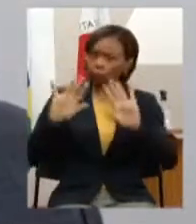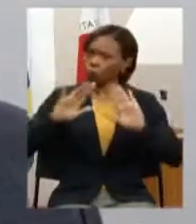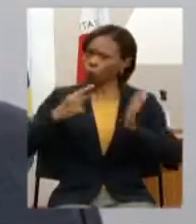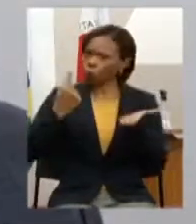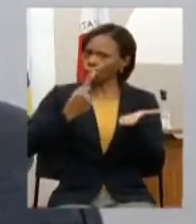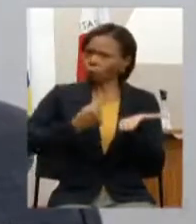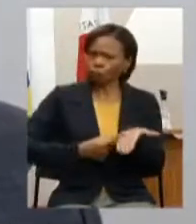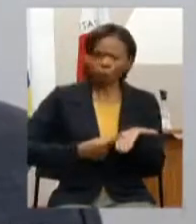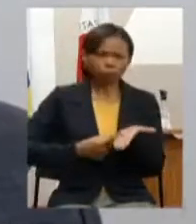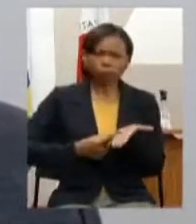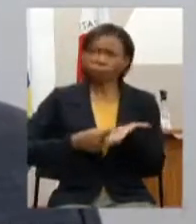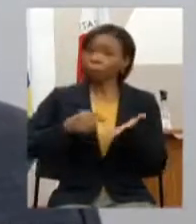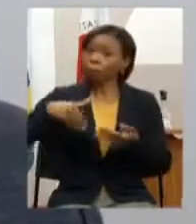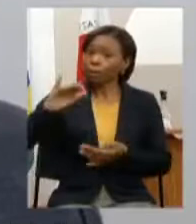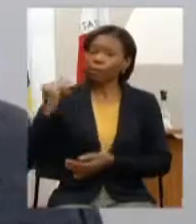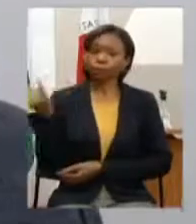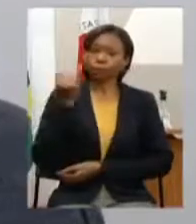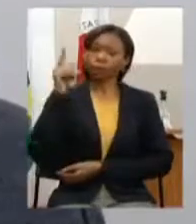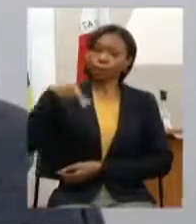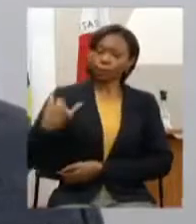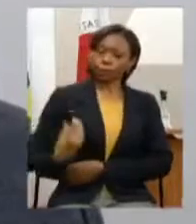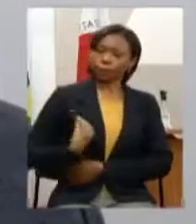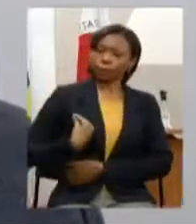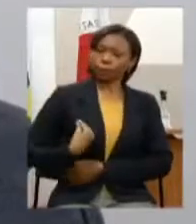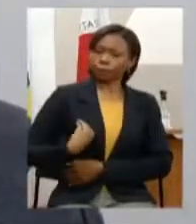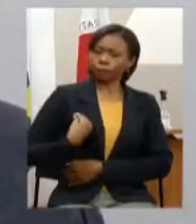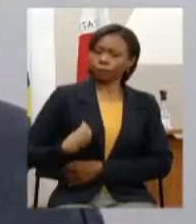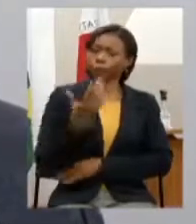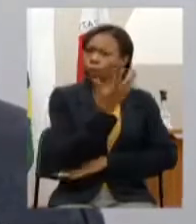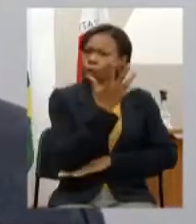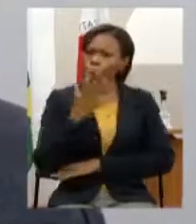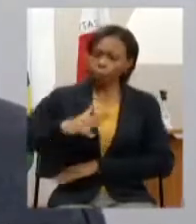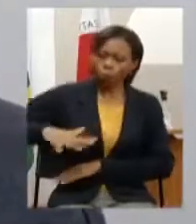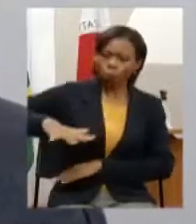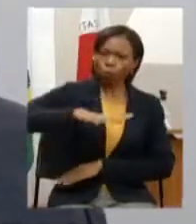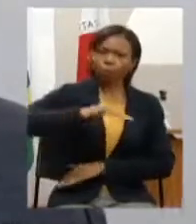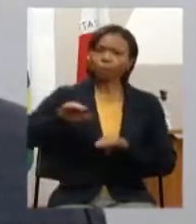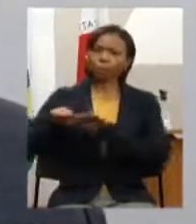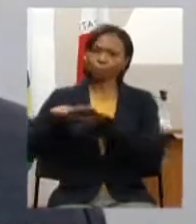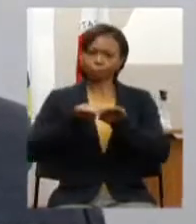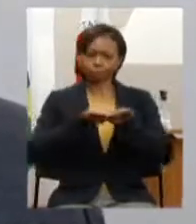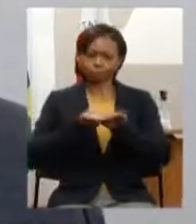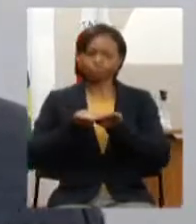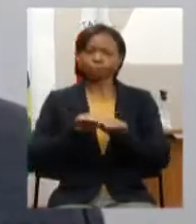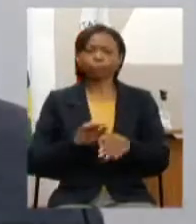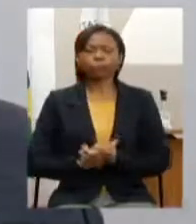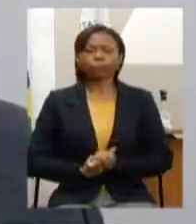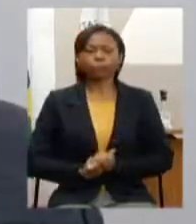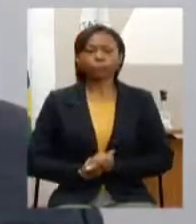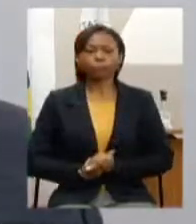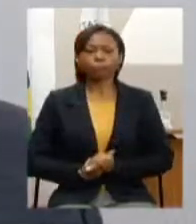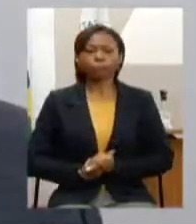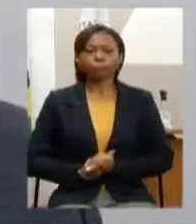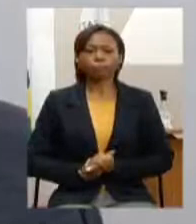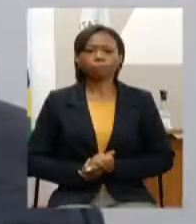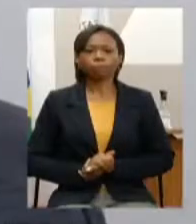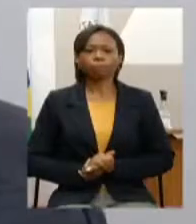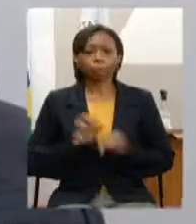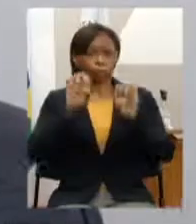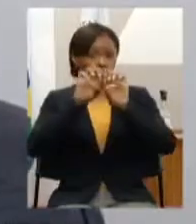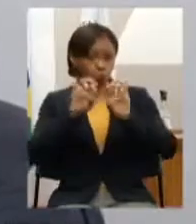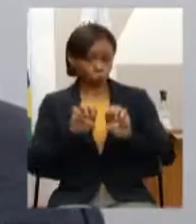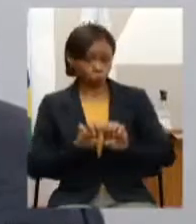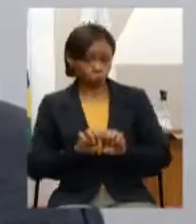importante do bem maior que é a vida e o ambiente equilibrado é determina a estrutura a ser